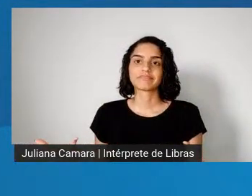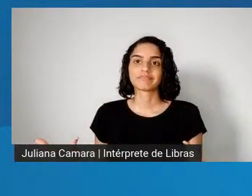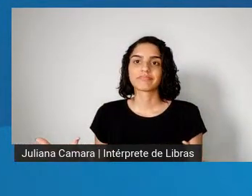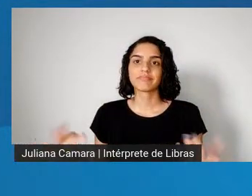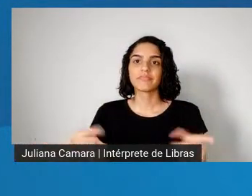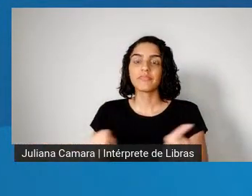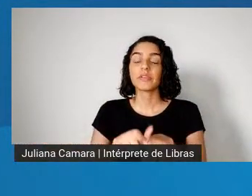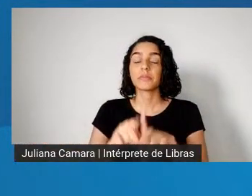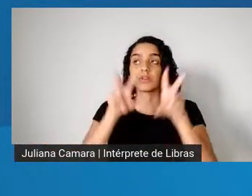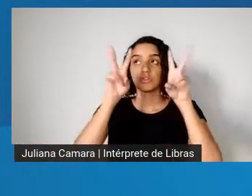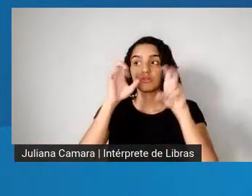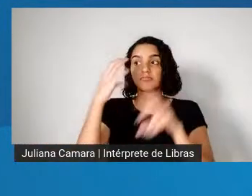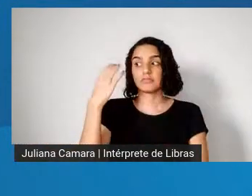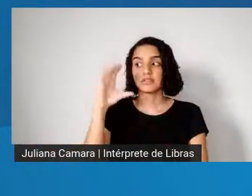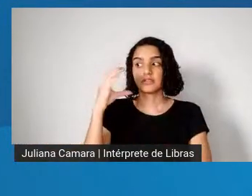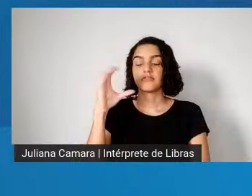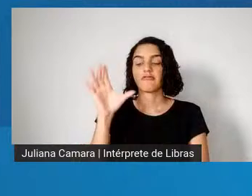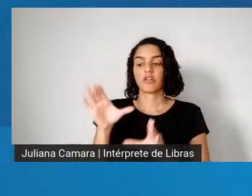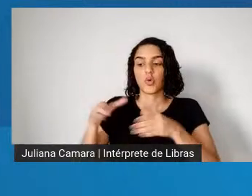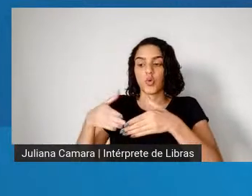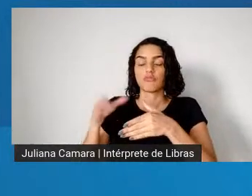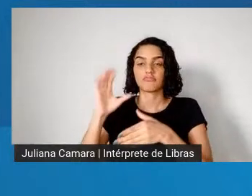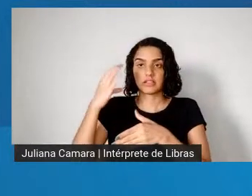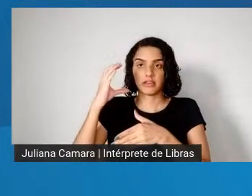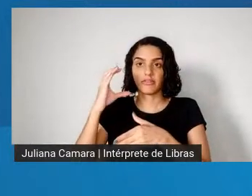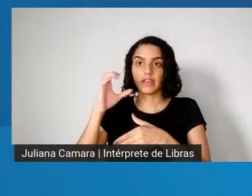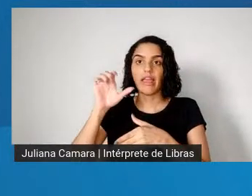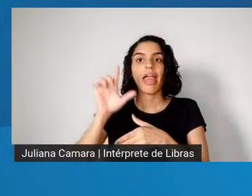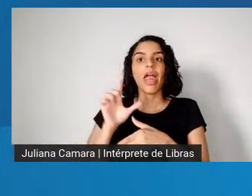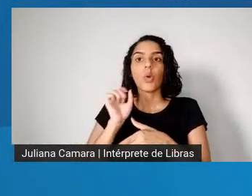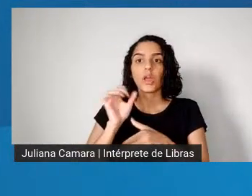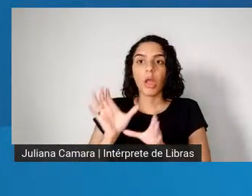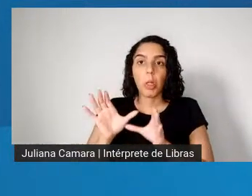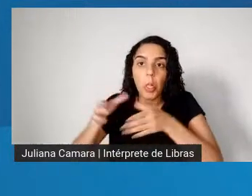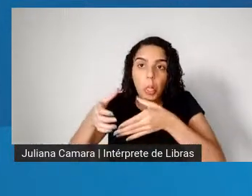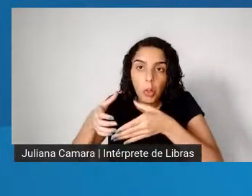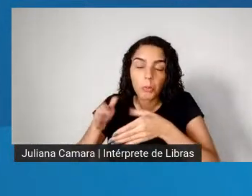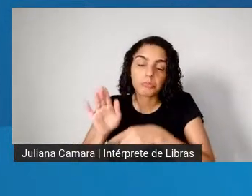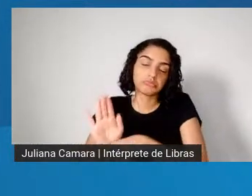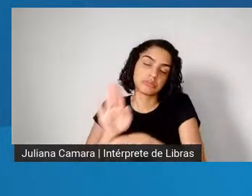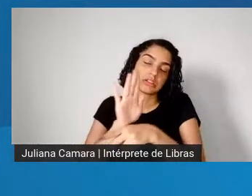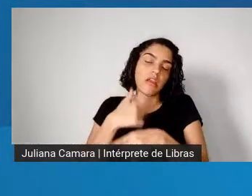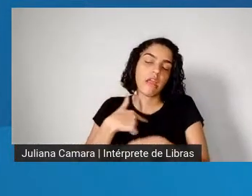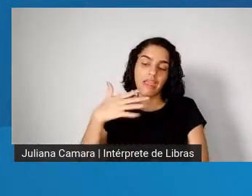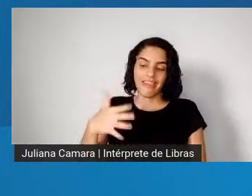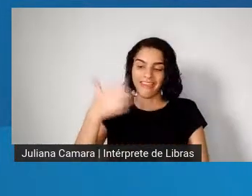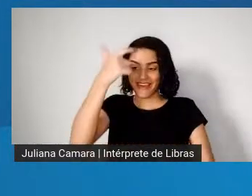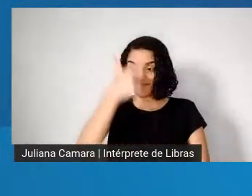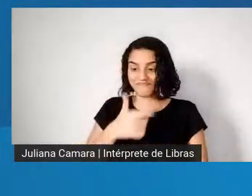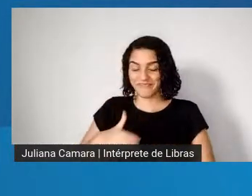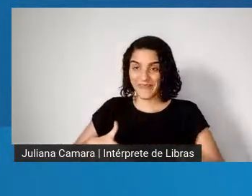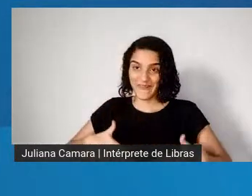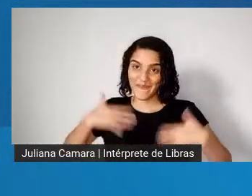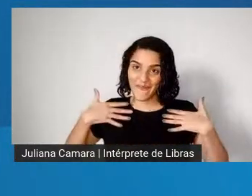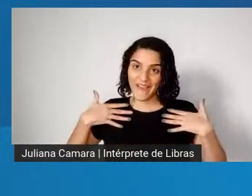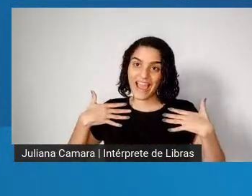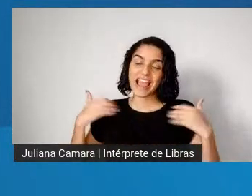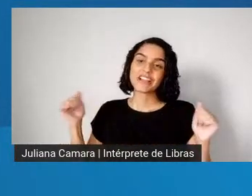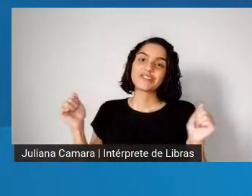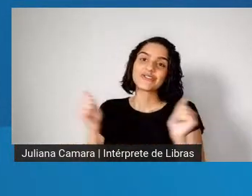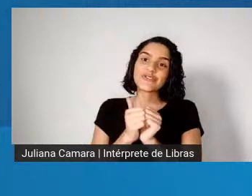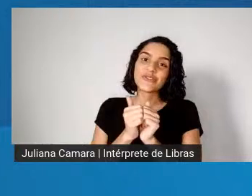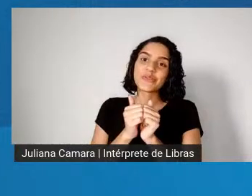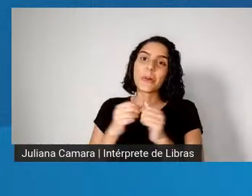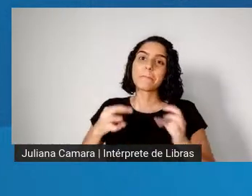científicos, eles são comitês assessores. Eu mesmo tive a honra de participar com o nosso querido ministro temporal